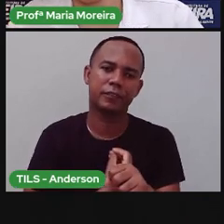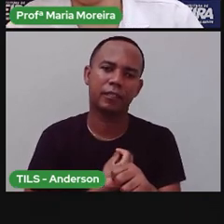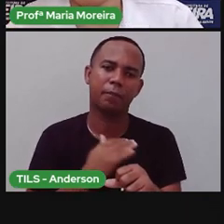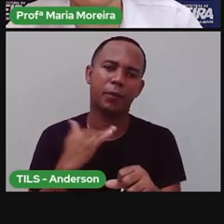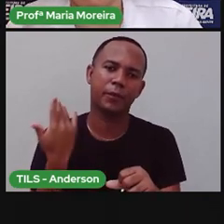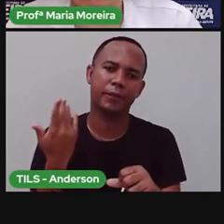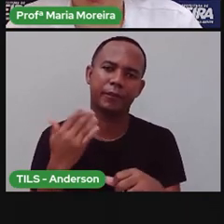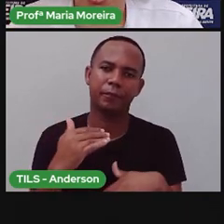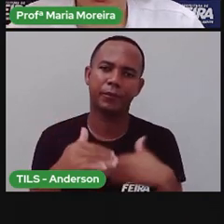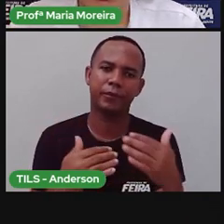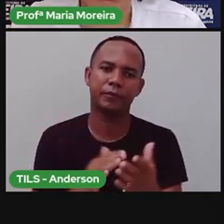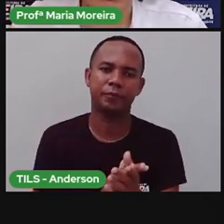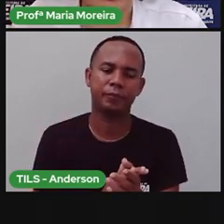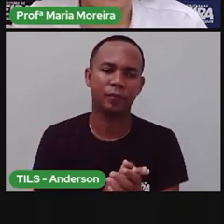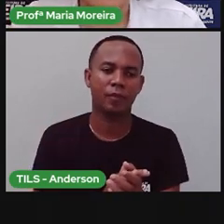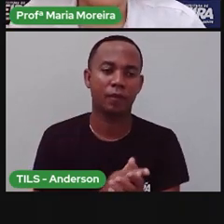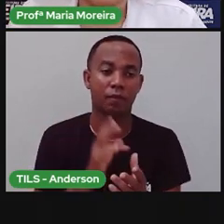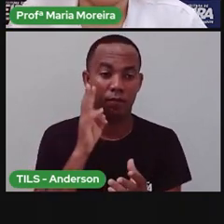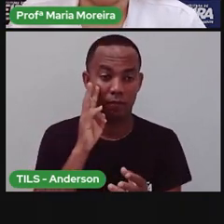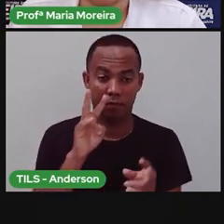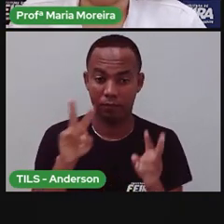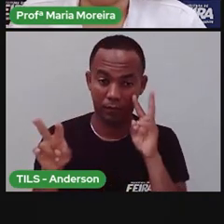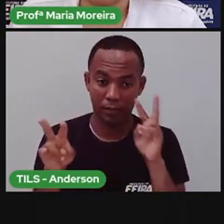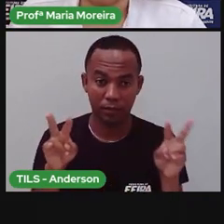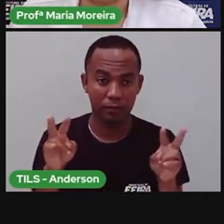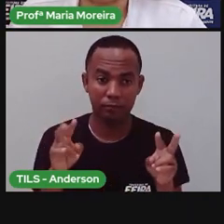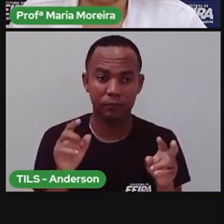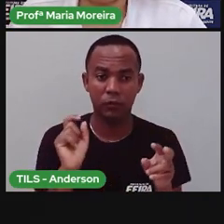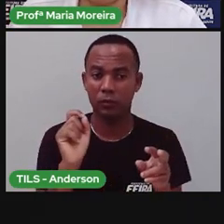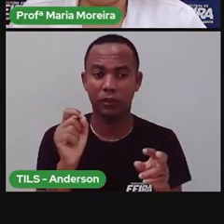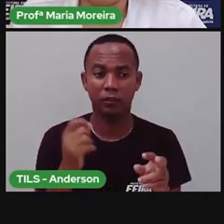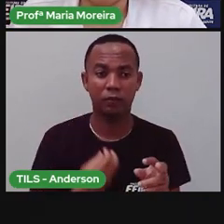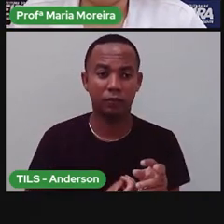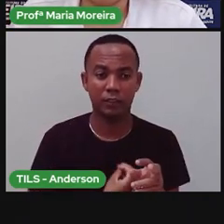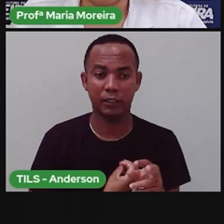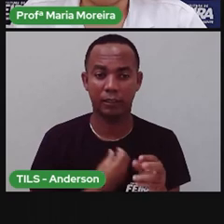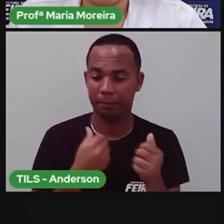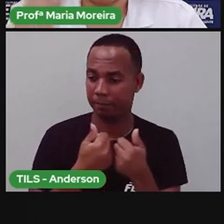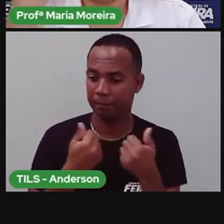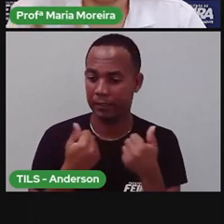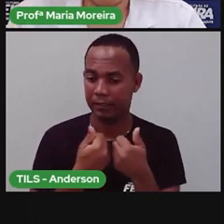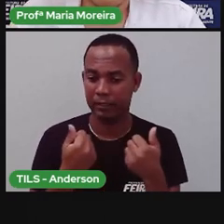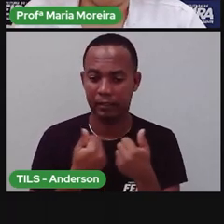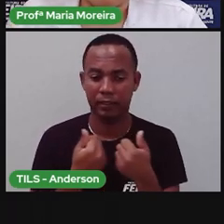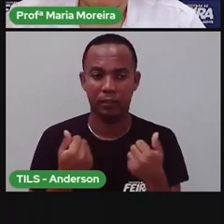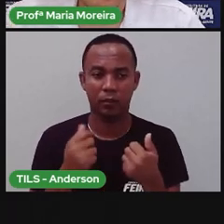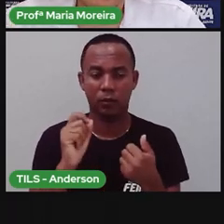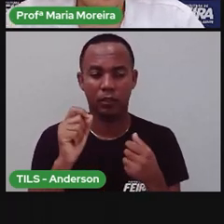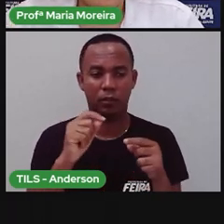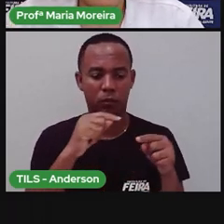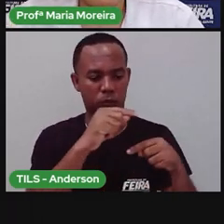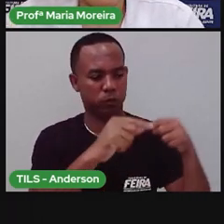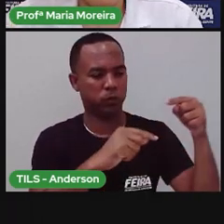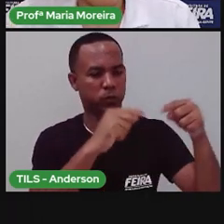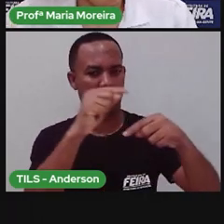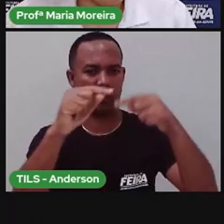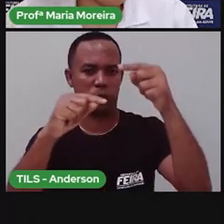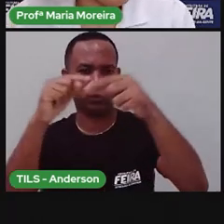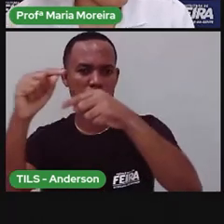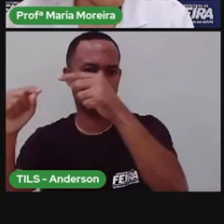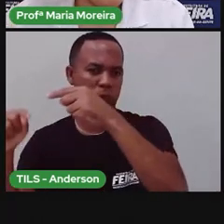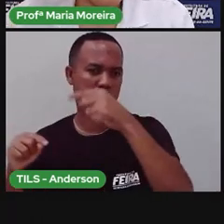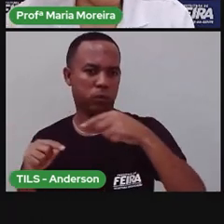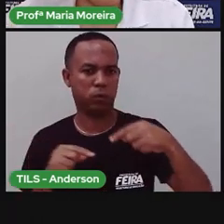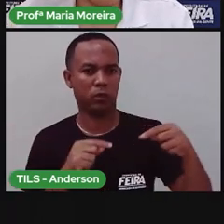seres vivos, né? Que estão próximos aí de você. É... O período do ciclo de vida deles, que